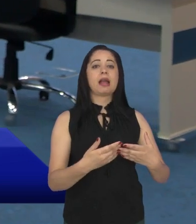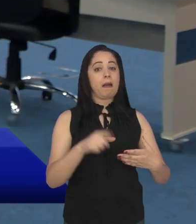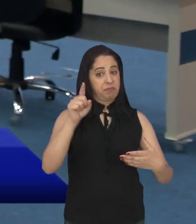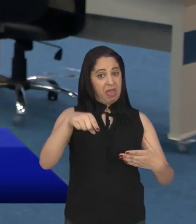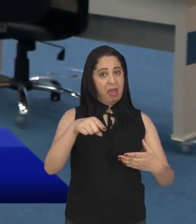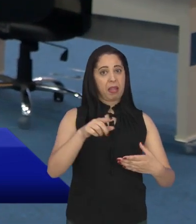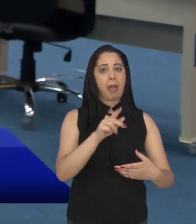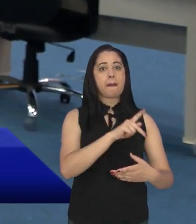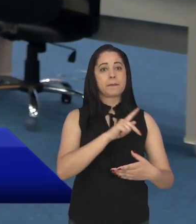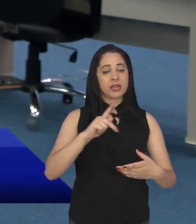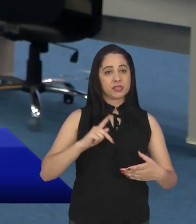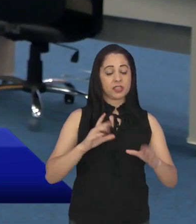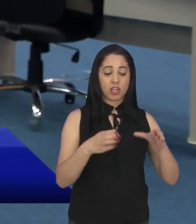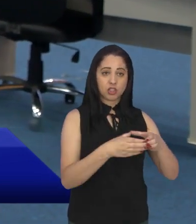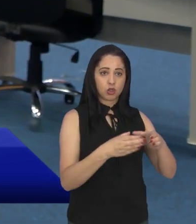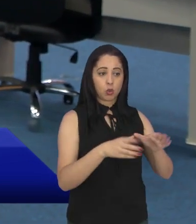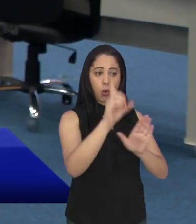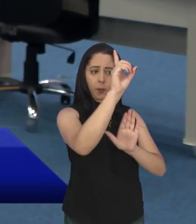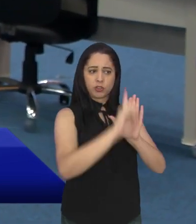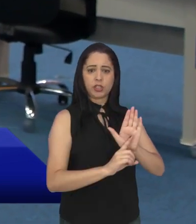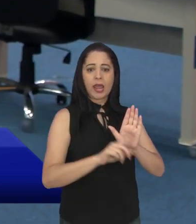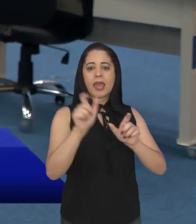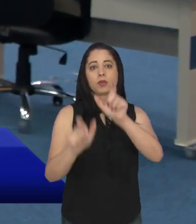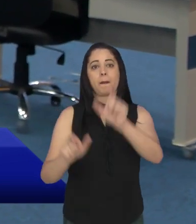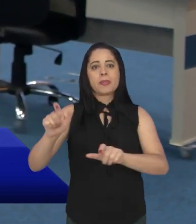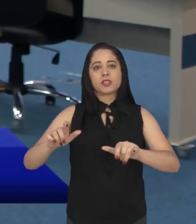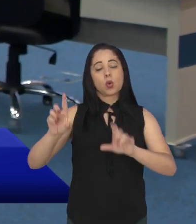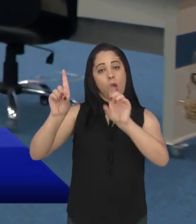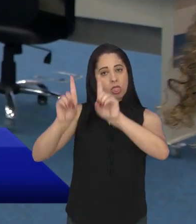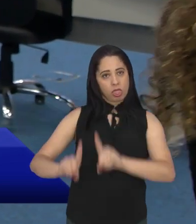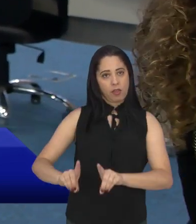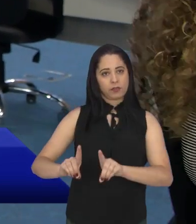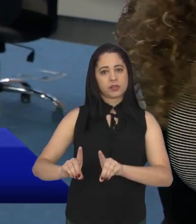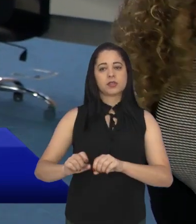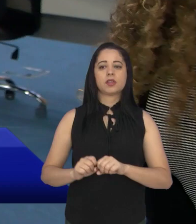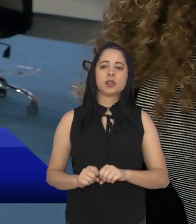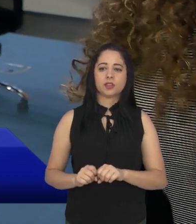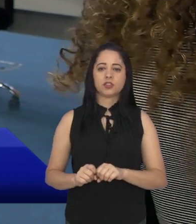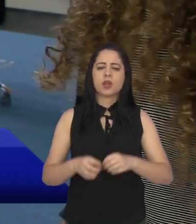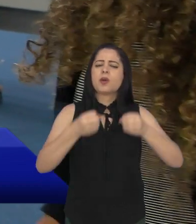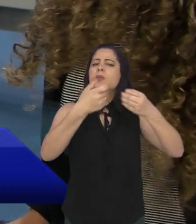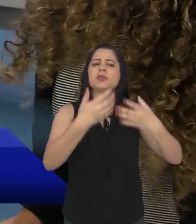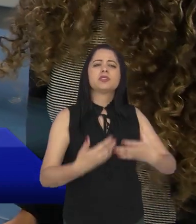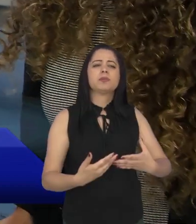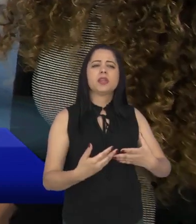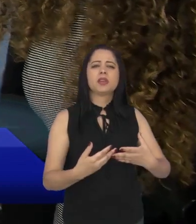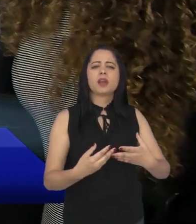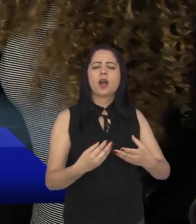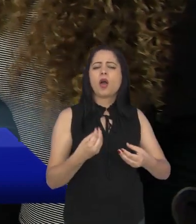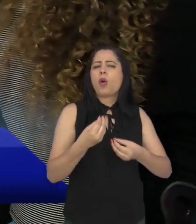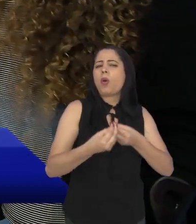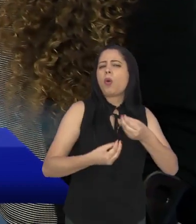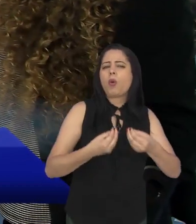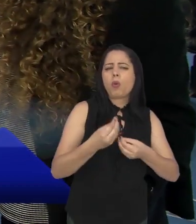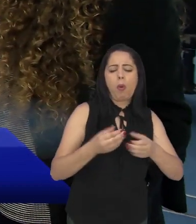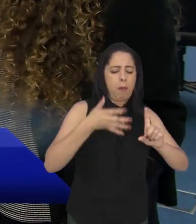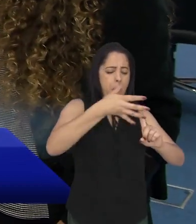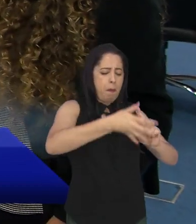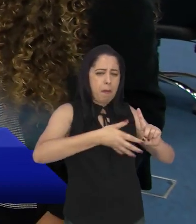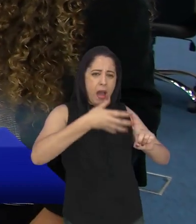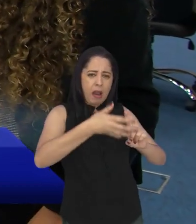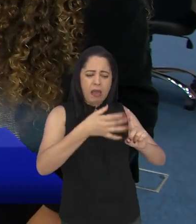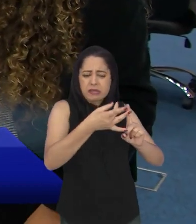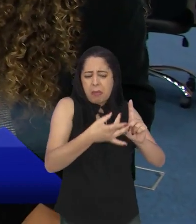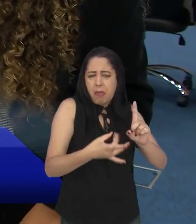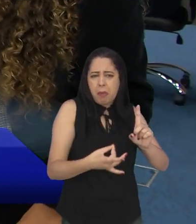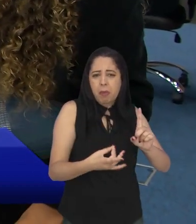Barbosa é presidente da Comissão de Direitos da Pessoa com Deficiência e ela vai conversar. Então explicar mais um pouquinho do que vai acontecer, do que são